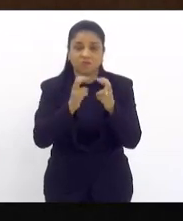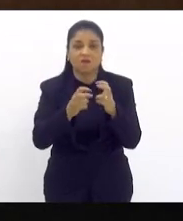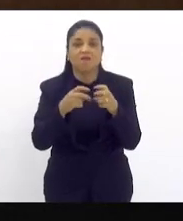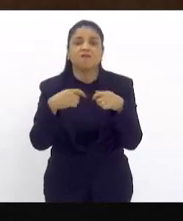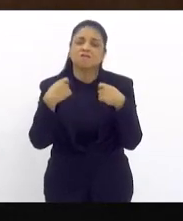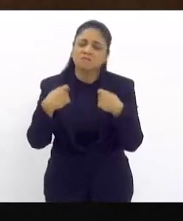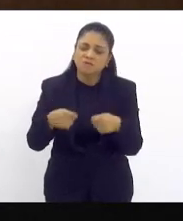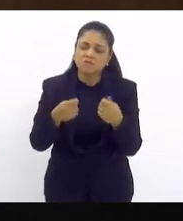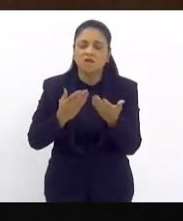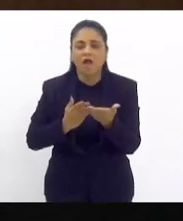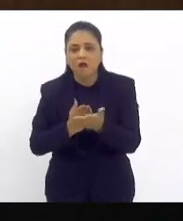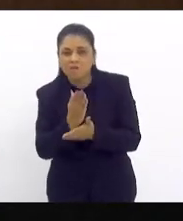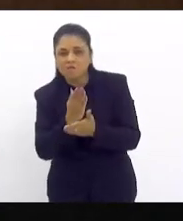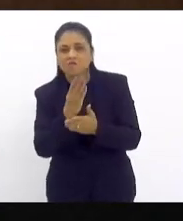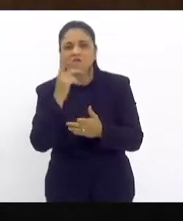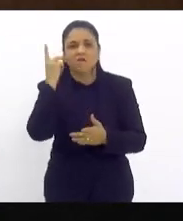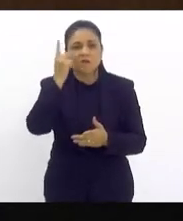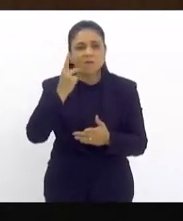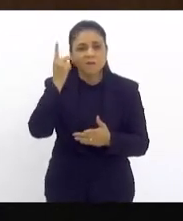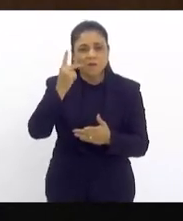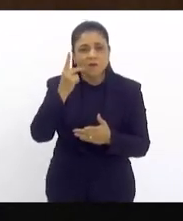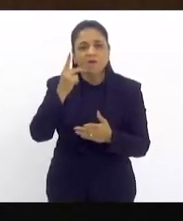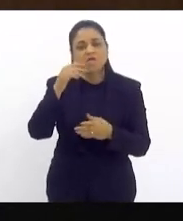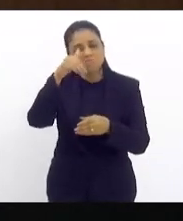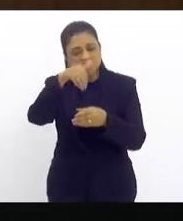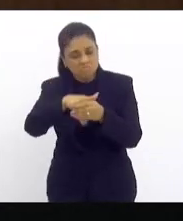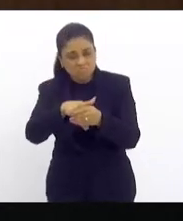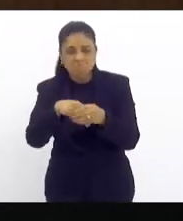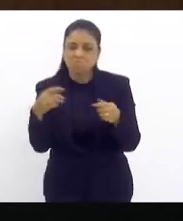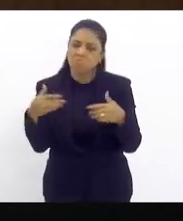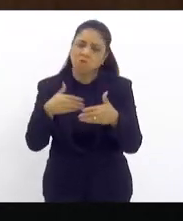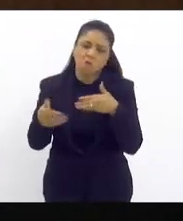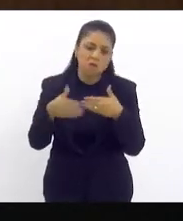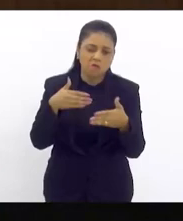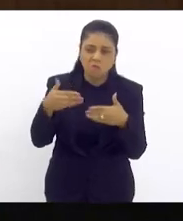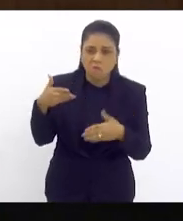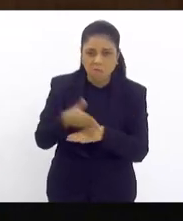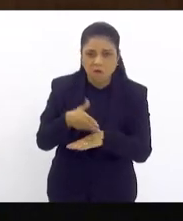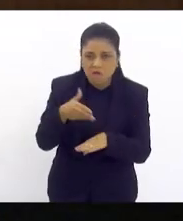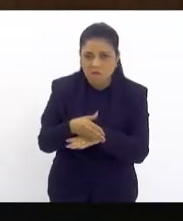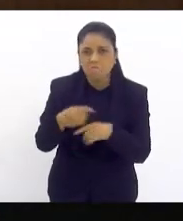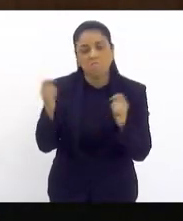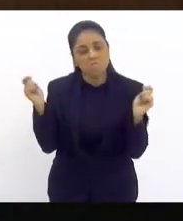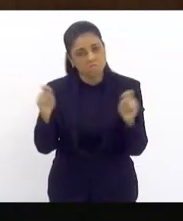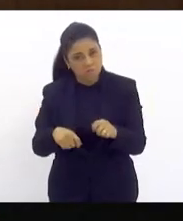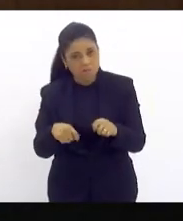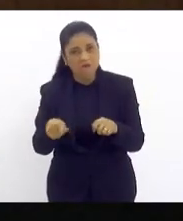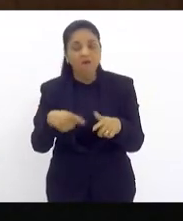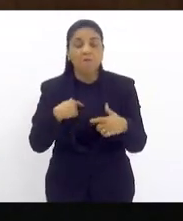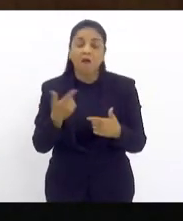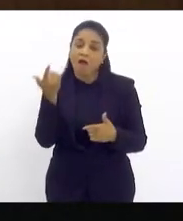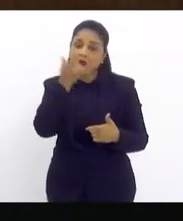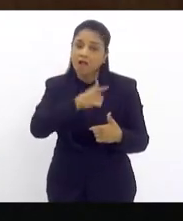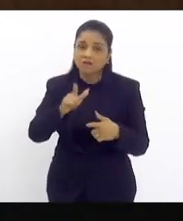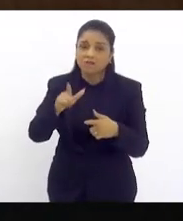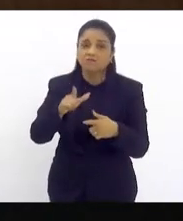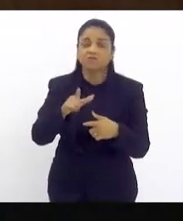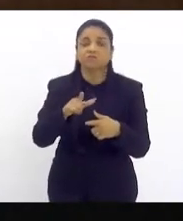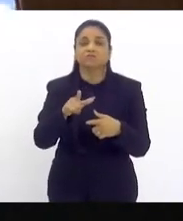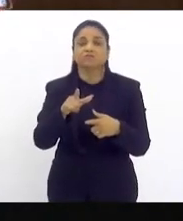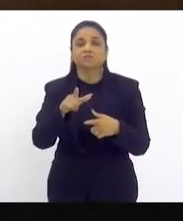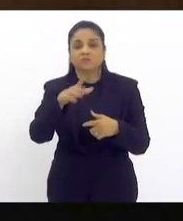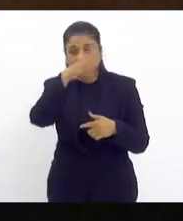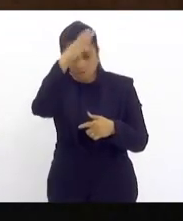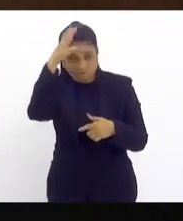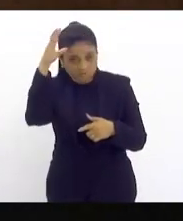de aprovar essa frente parlamentar, ela é plural, quem quiser participar, pode participar, mas nós temos que garantir ao passageiro, ao usuário, o direito